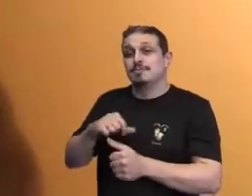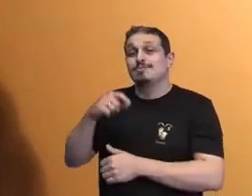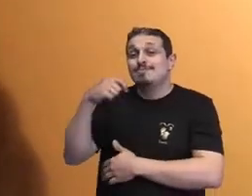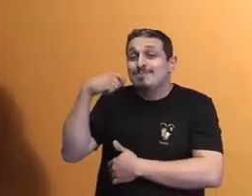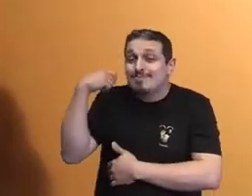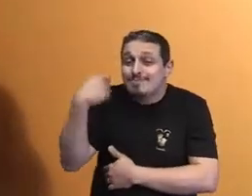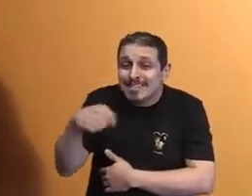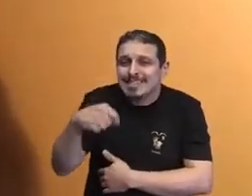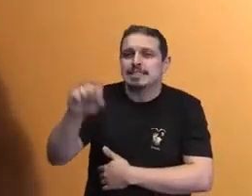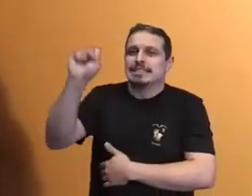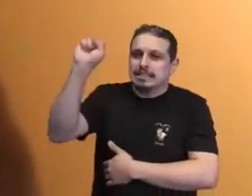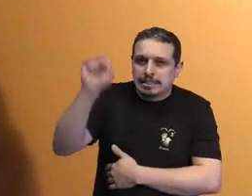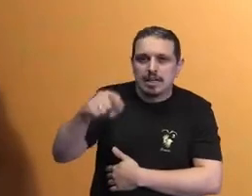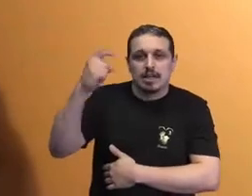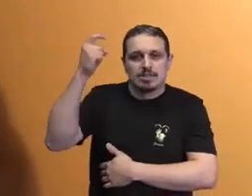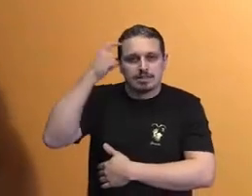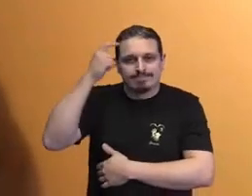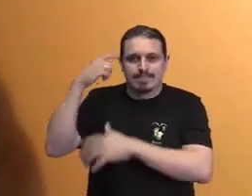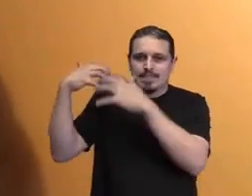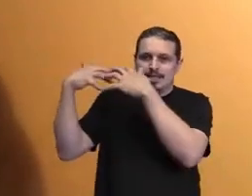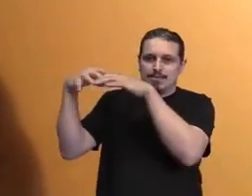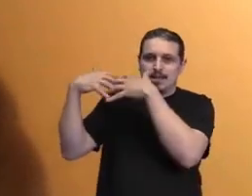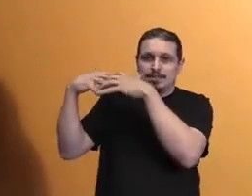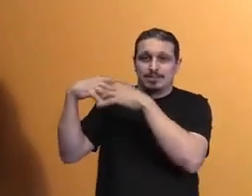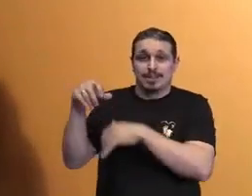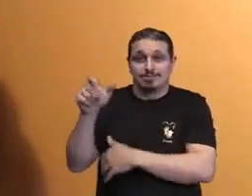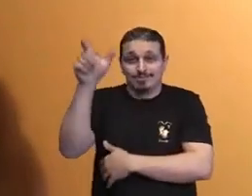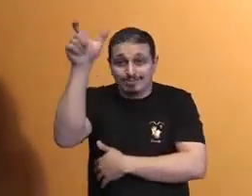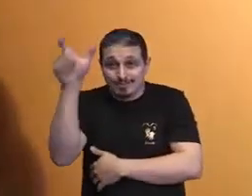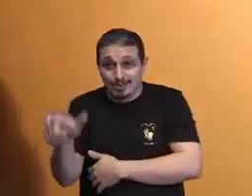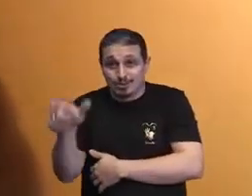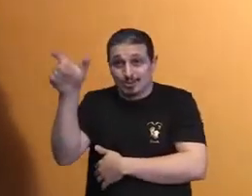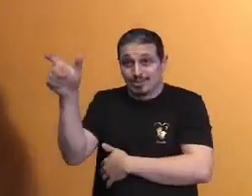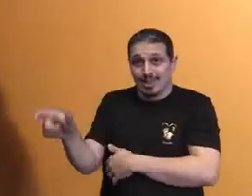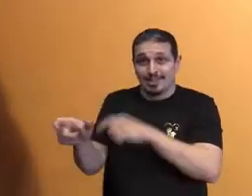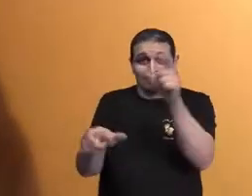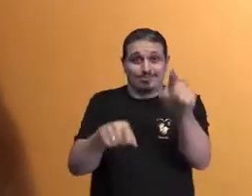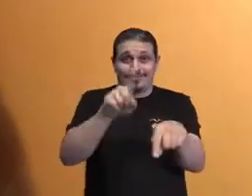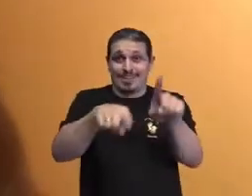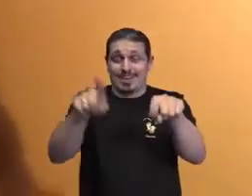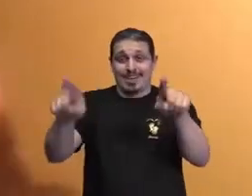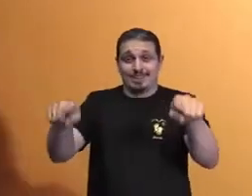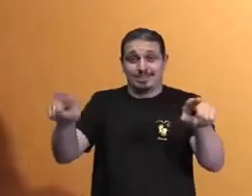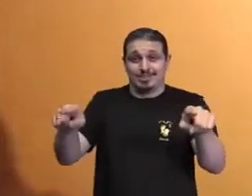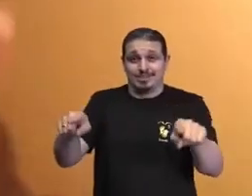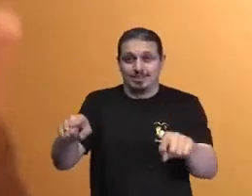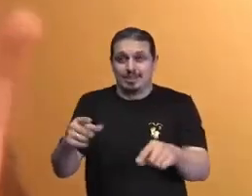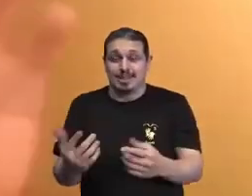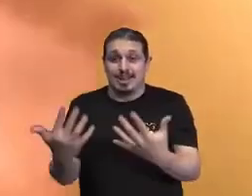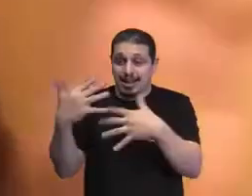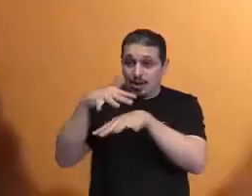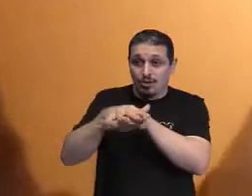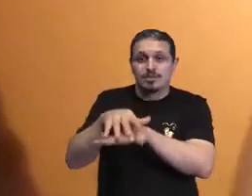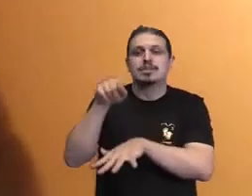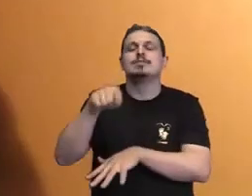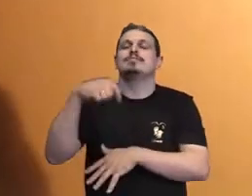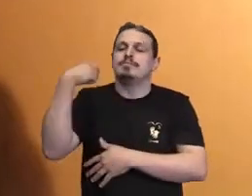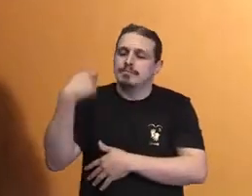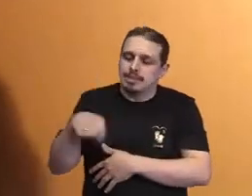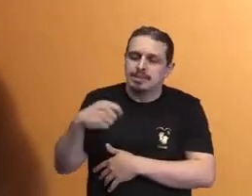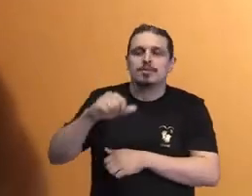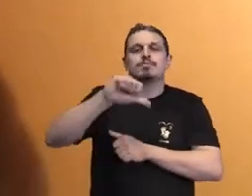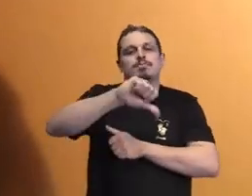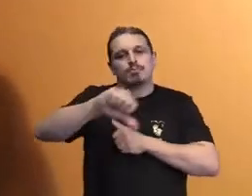em relação à acolhida da diversidade, a compreensão sobre inclusão, a necessidade de não segregar